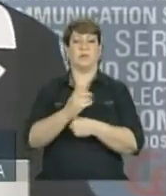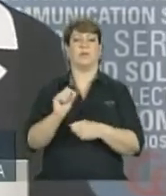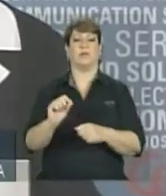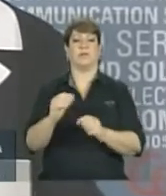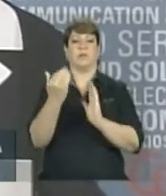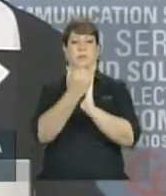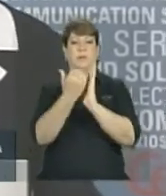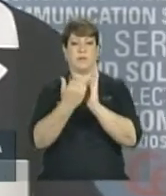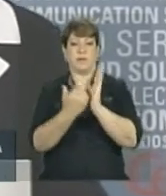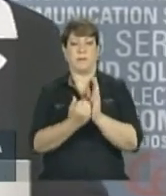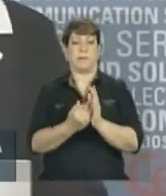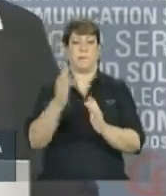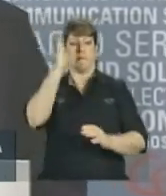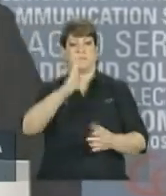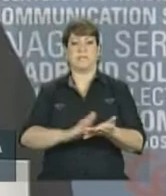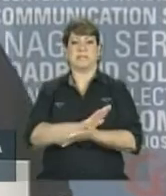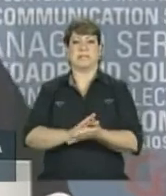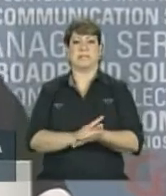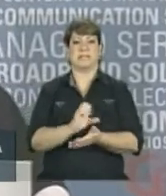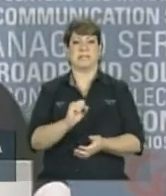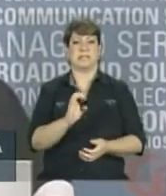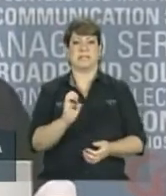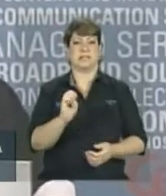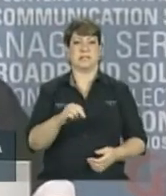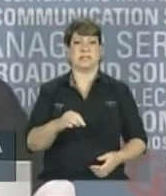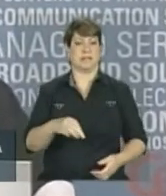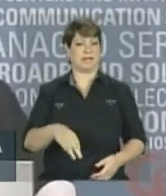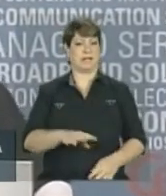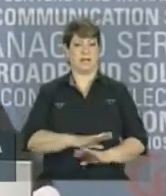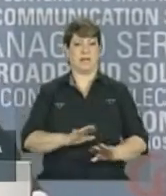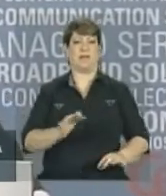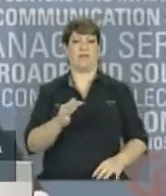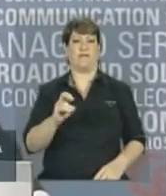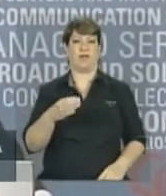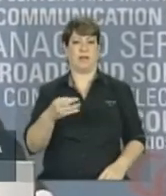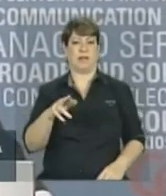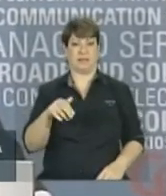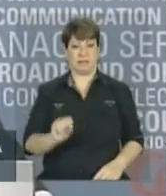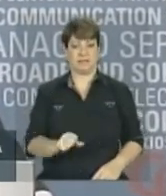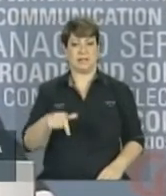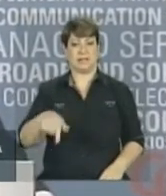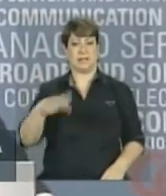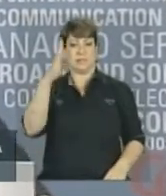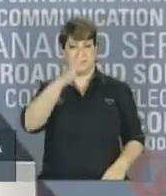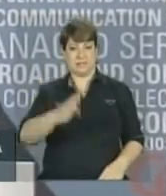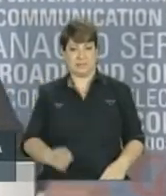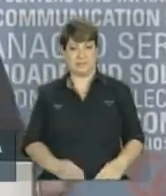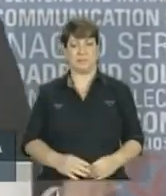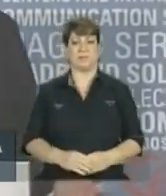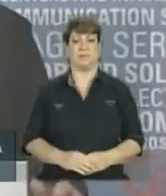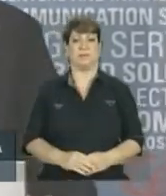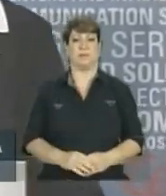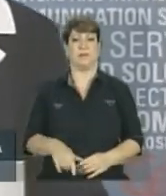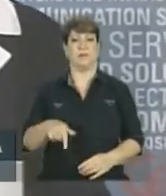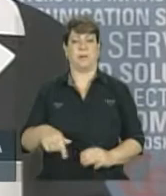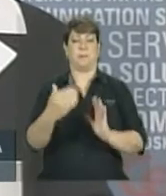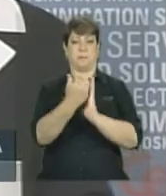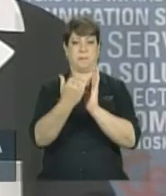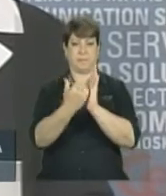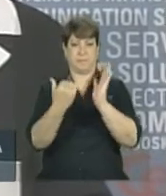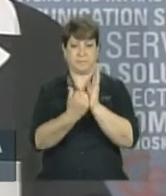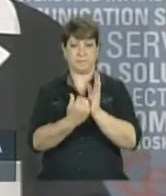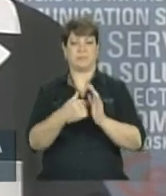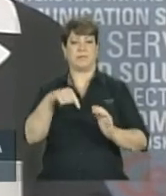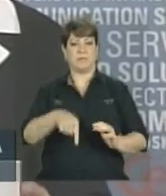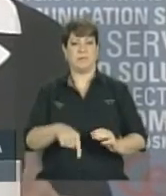Brasil Sem Fronteiras. Esse programa Brasil Sem Fronteiras é um programa que tem recebido